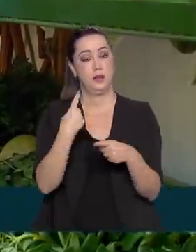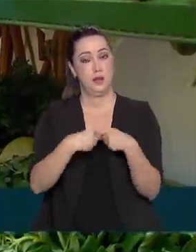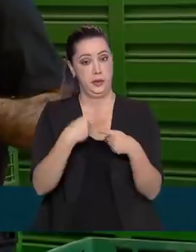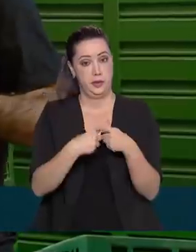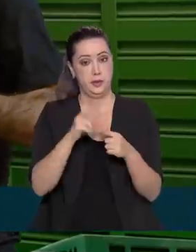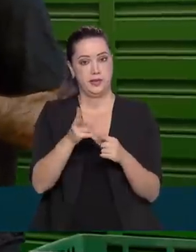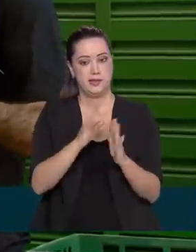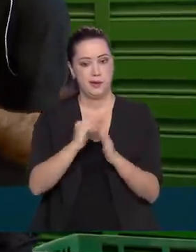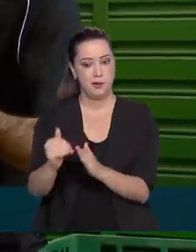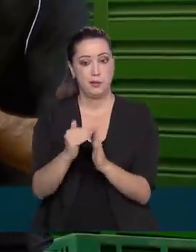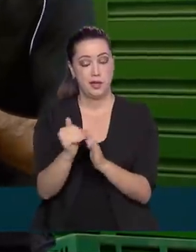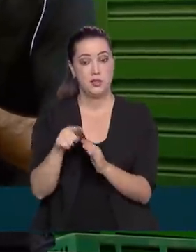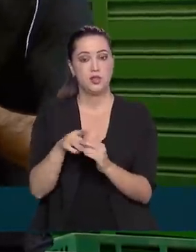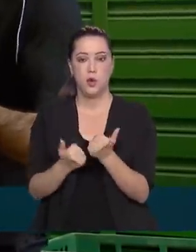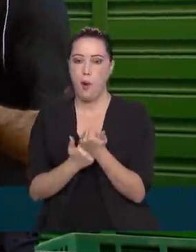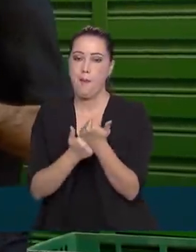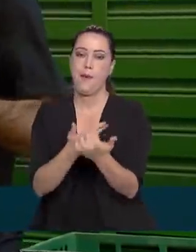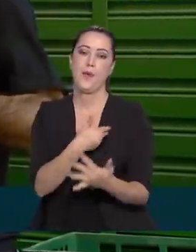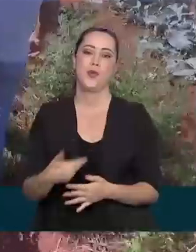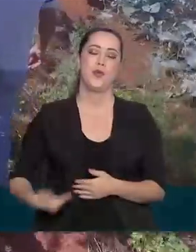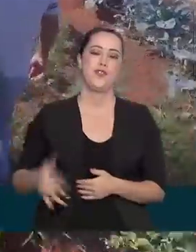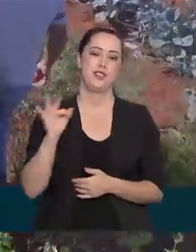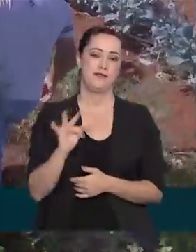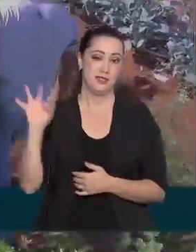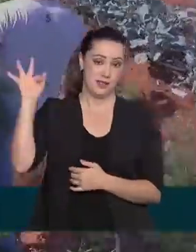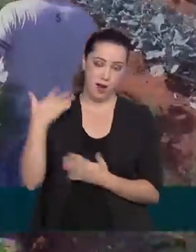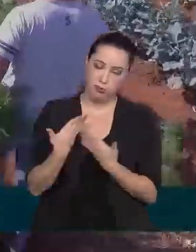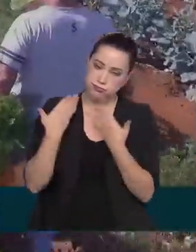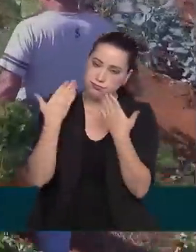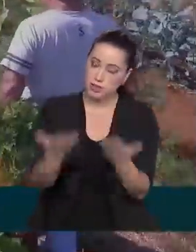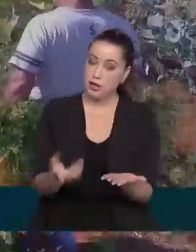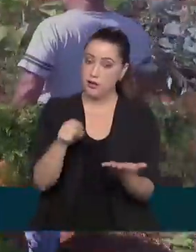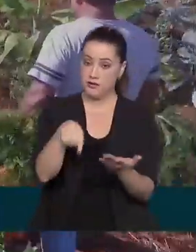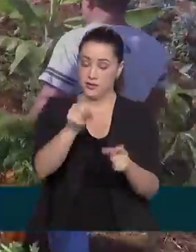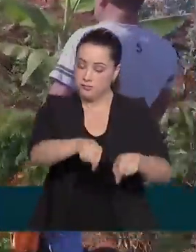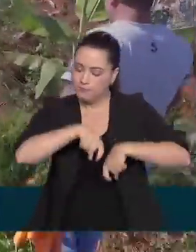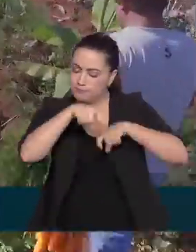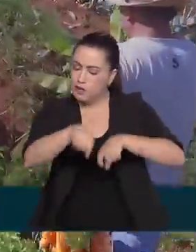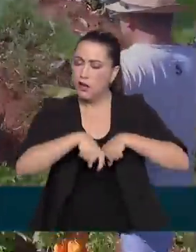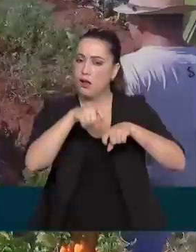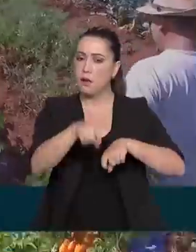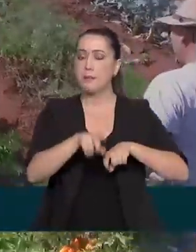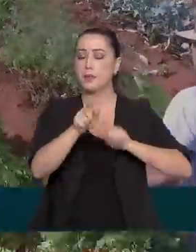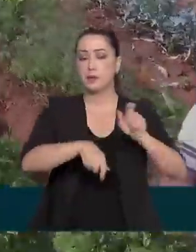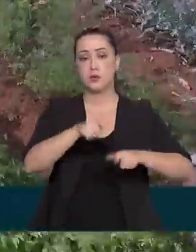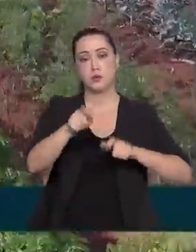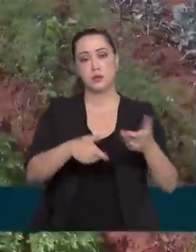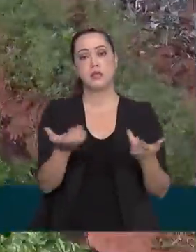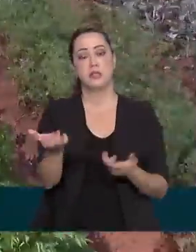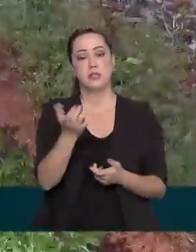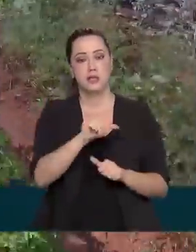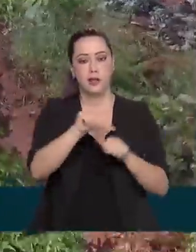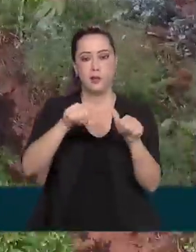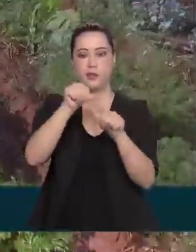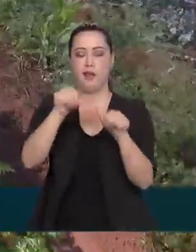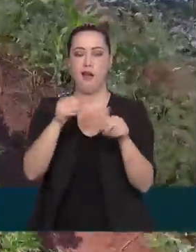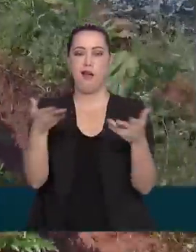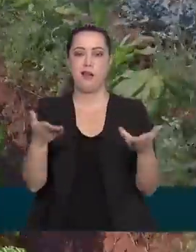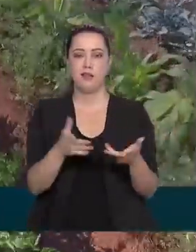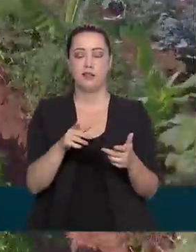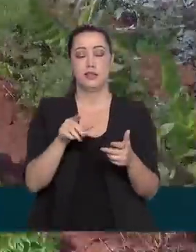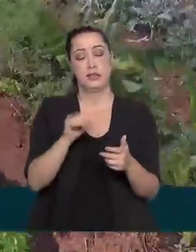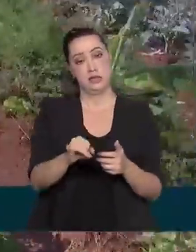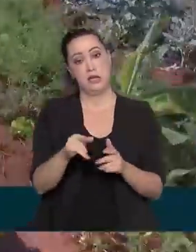demanda e pelo apoio que o governo federal tem dado ao agricultor convencional que decide mudar a